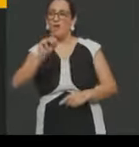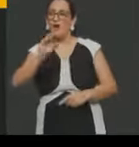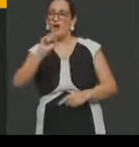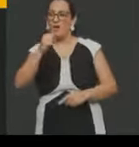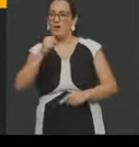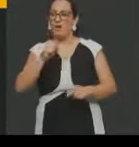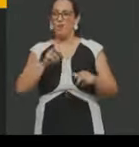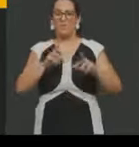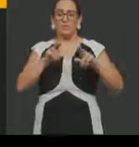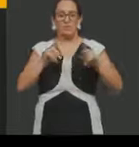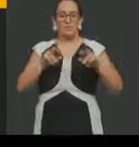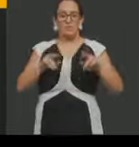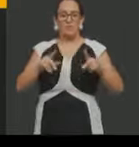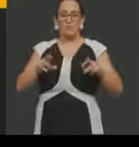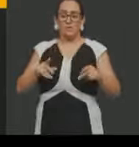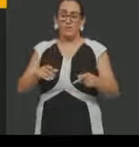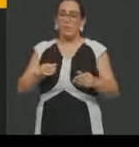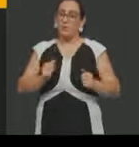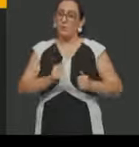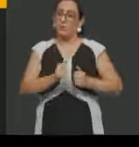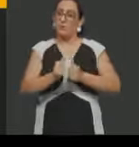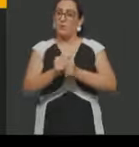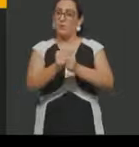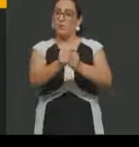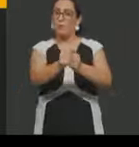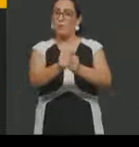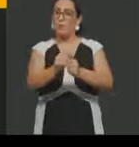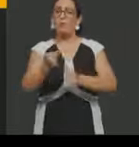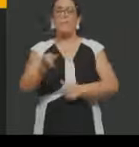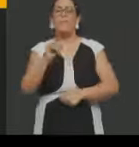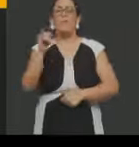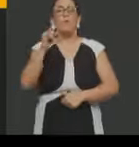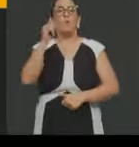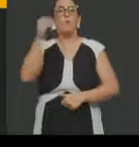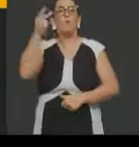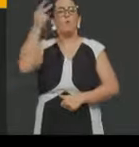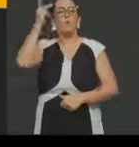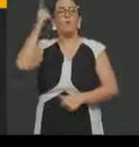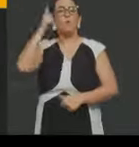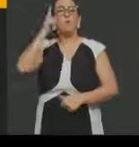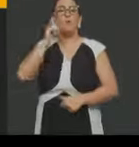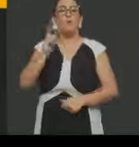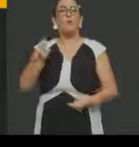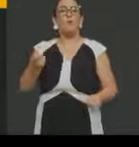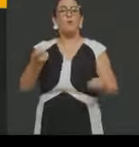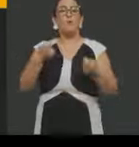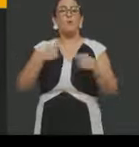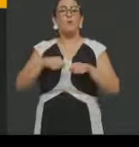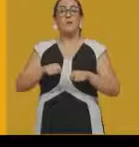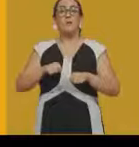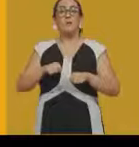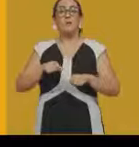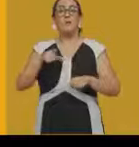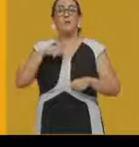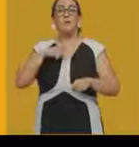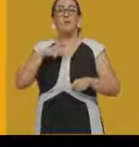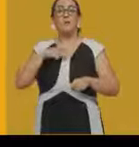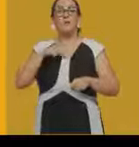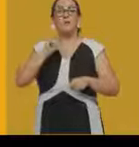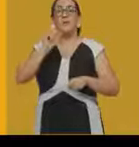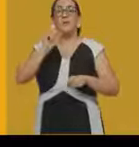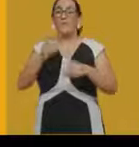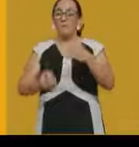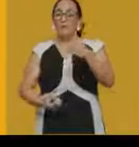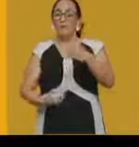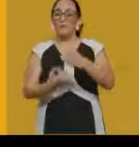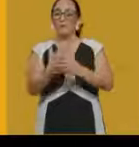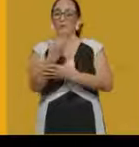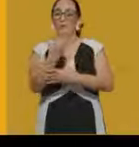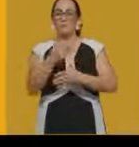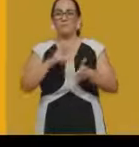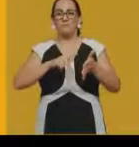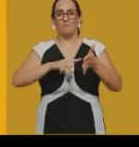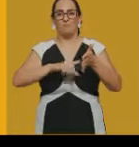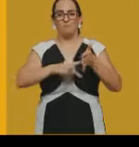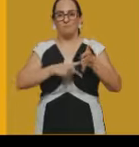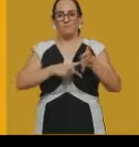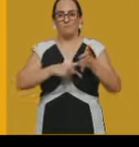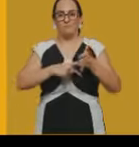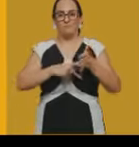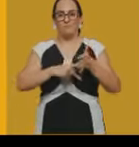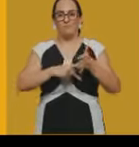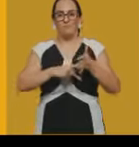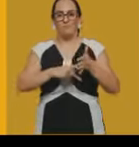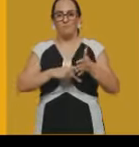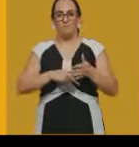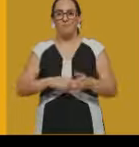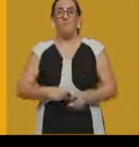importante para que a gente chegue aí a uma formalização desses sindicatos, né. Então, sobre o